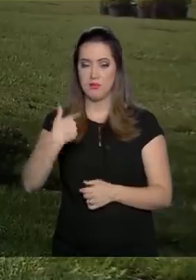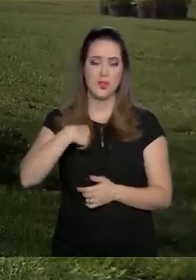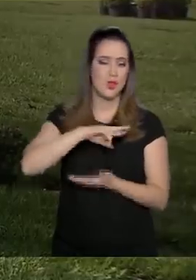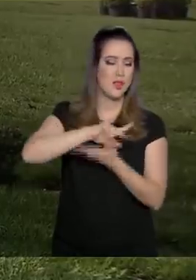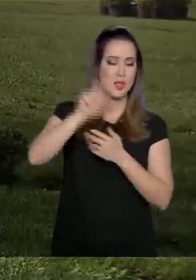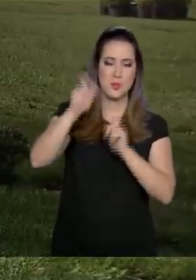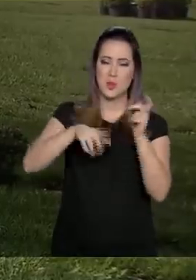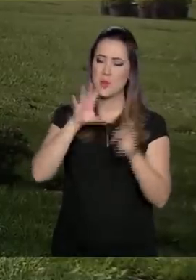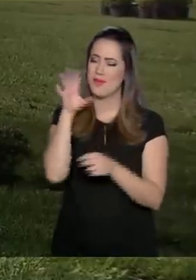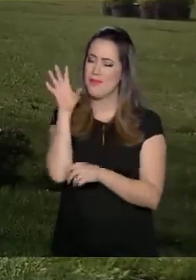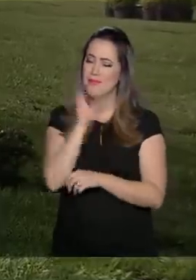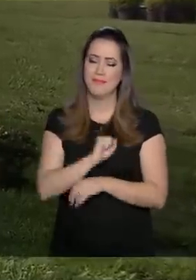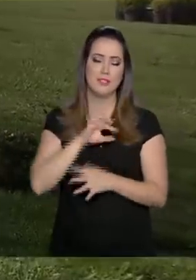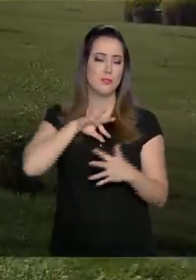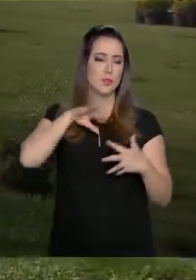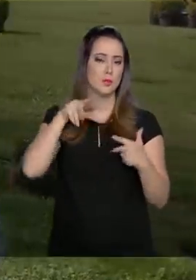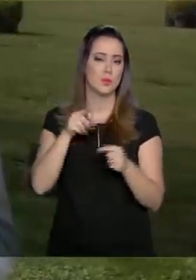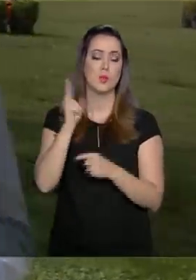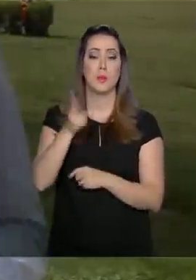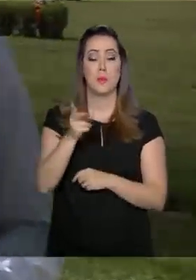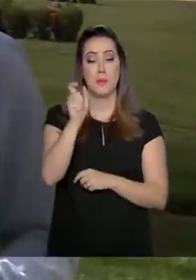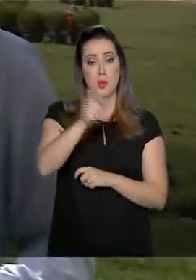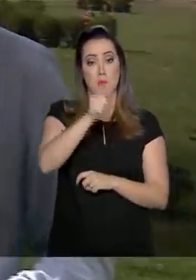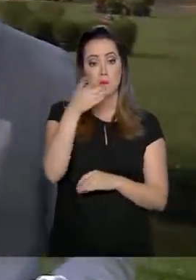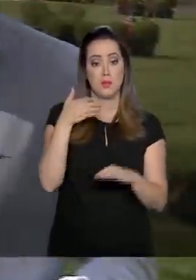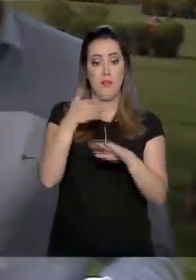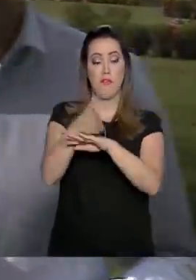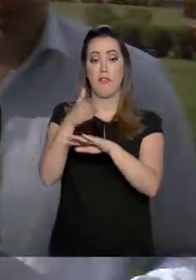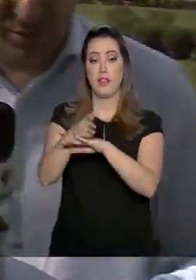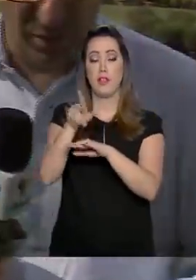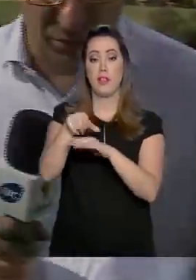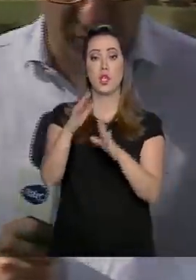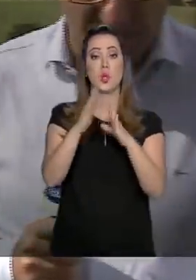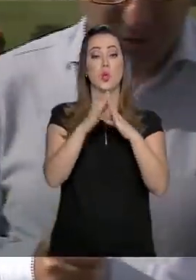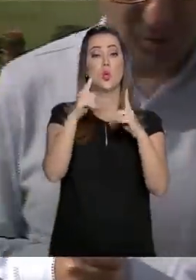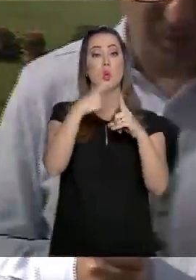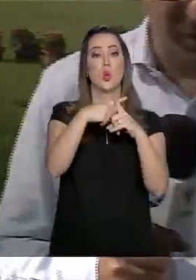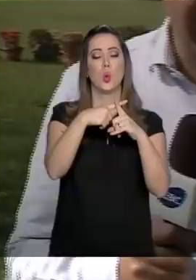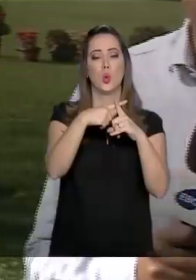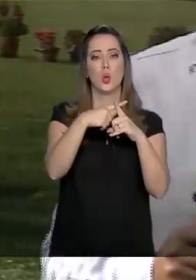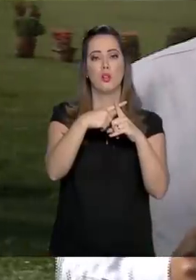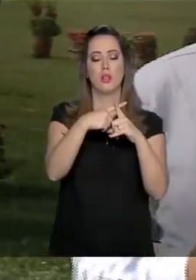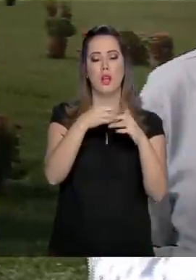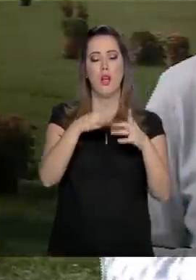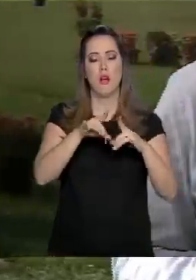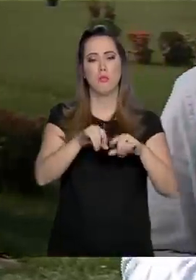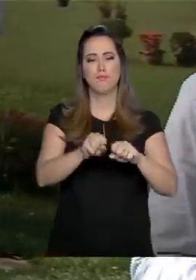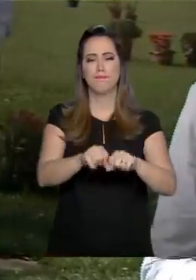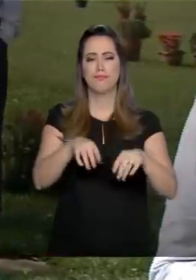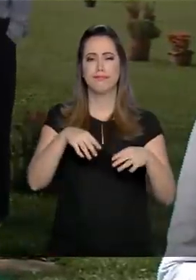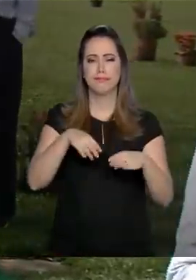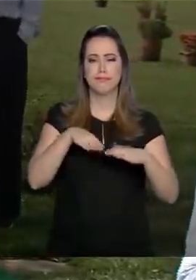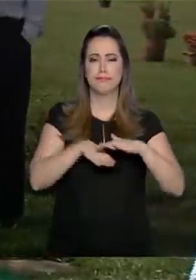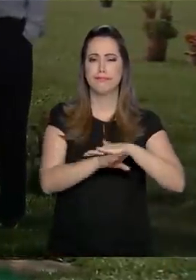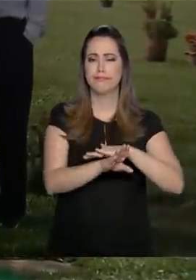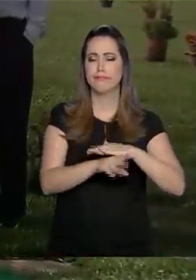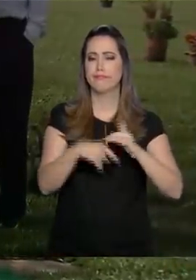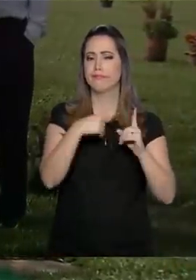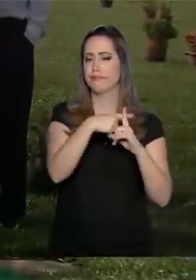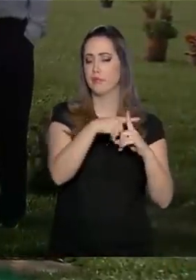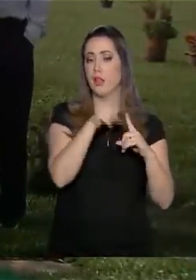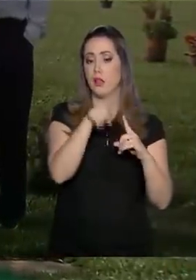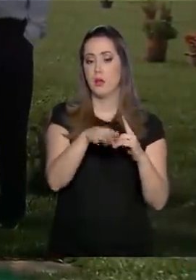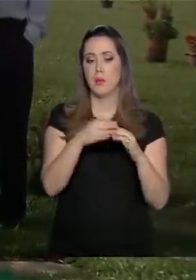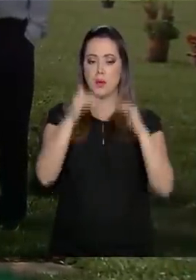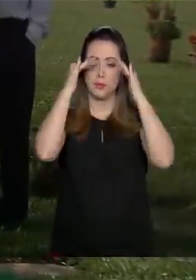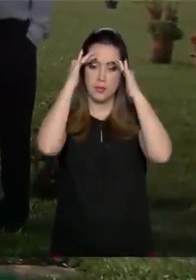inclusive pessoas que vêm aqui ao cemitério da paz, no bairro do Morumbi, na zona sul da capital paulista, para prestar homenagens no local onde o